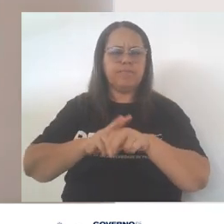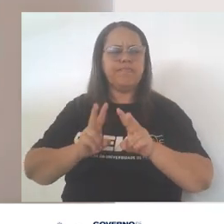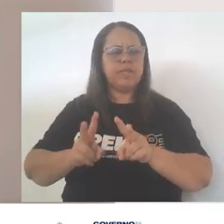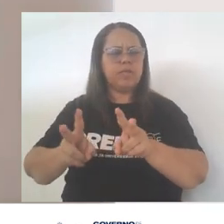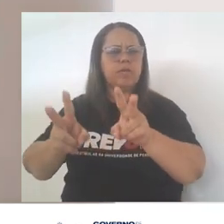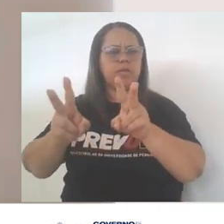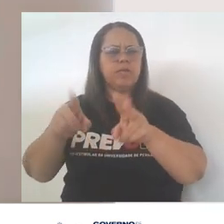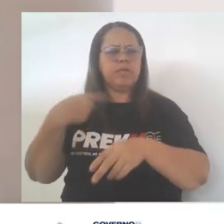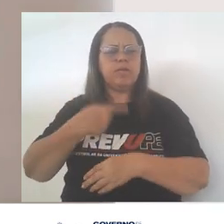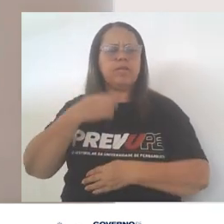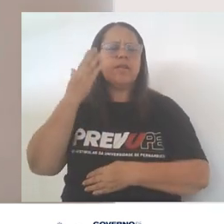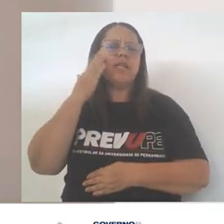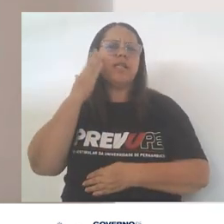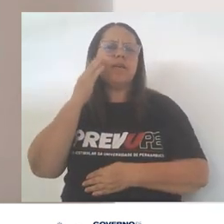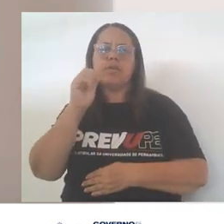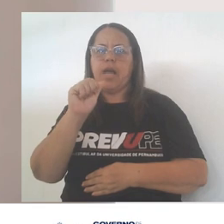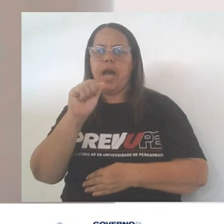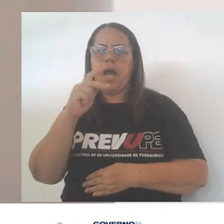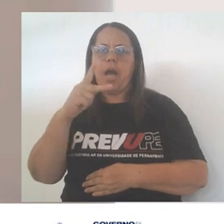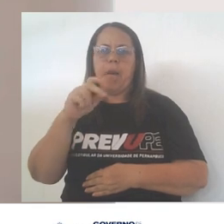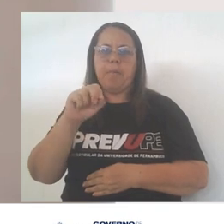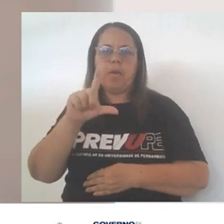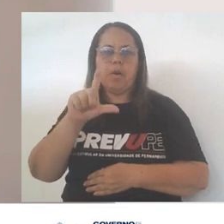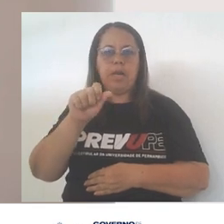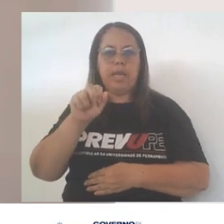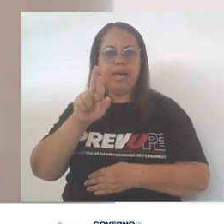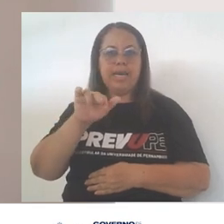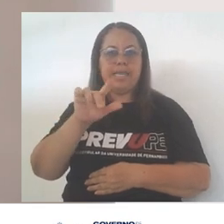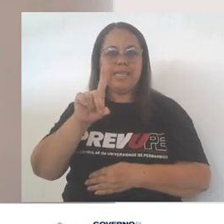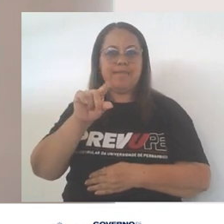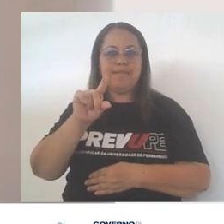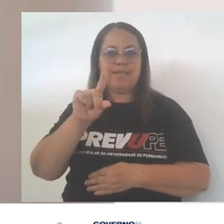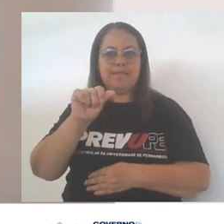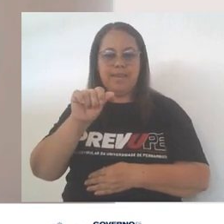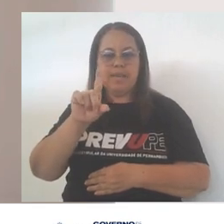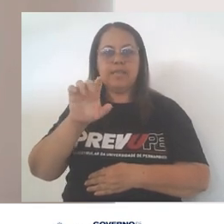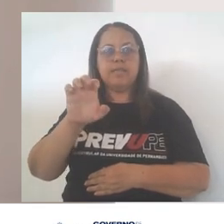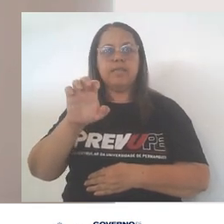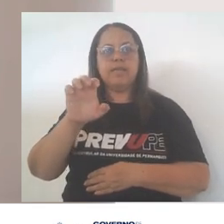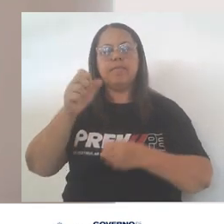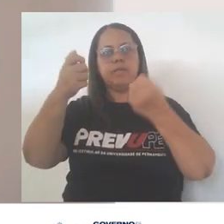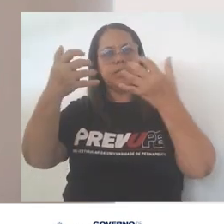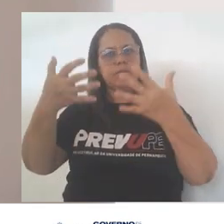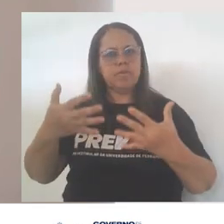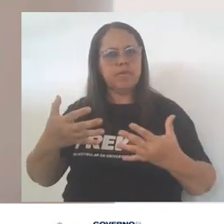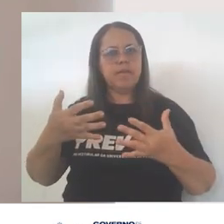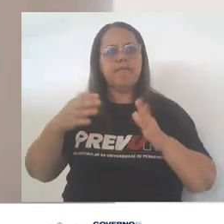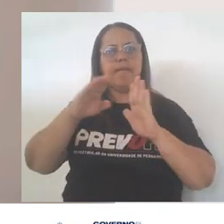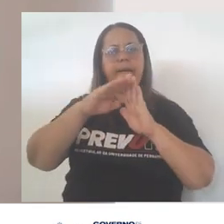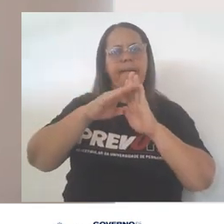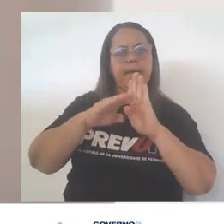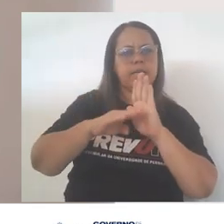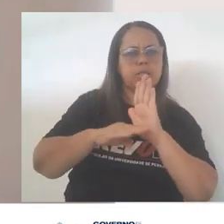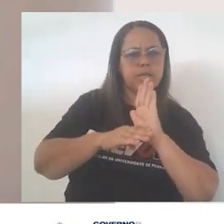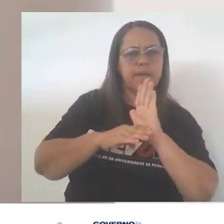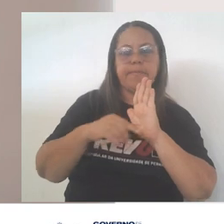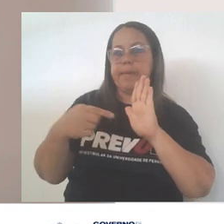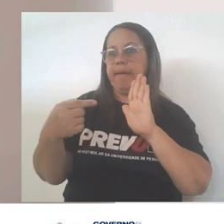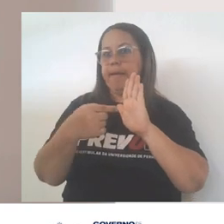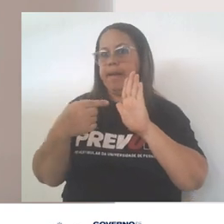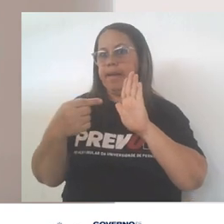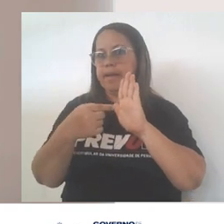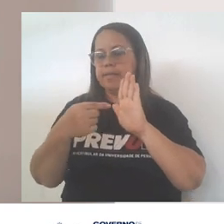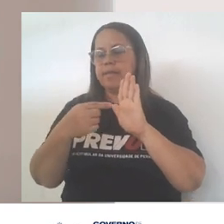entendimento da polaridade, precisamos lembrar da escala de eletronegatividade de polio. Essa escala